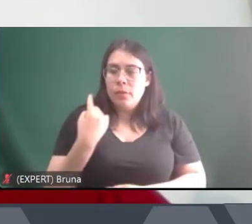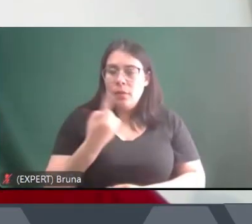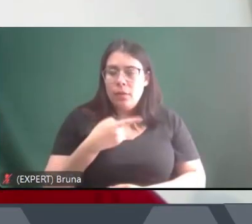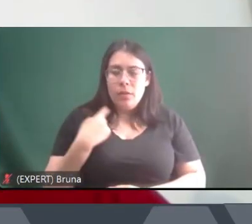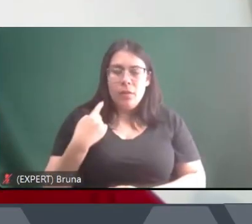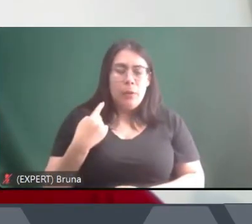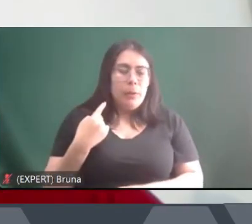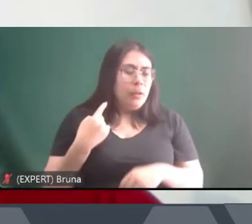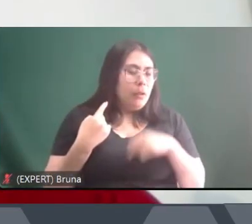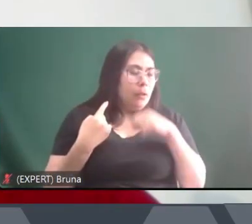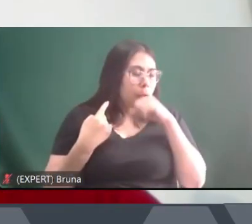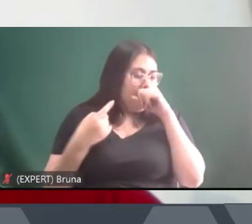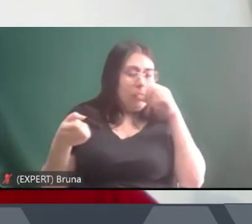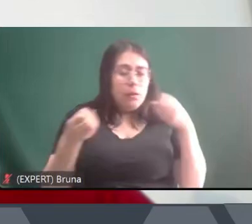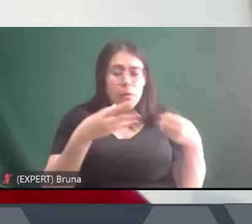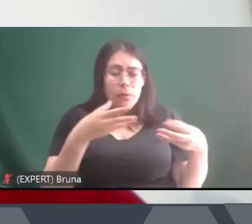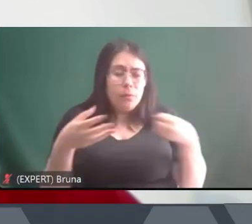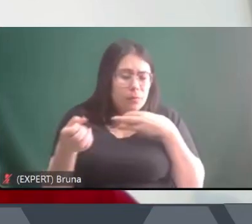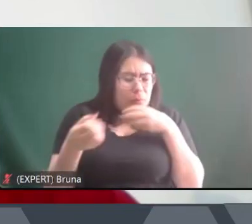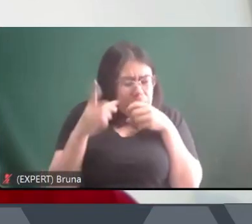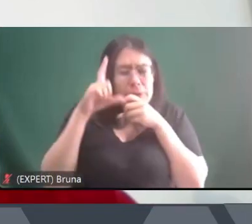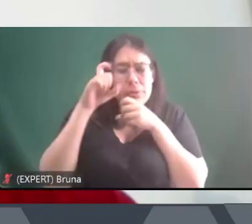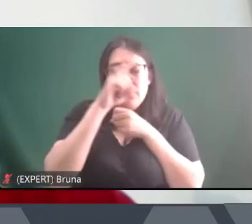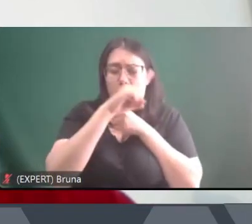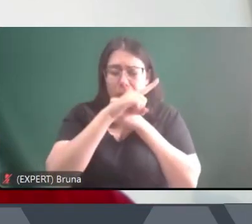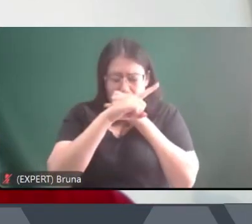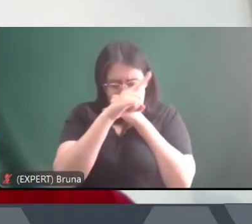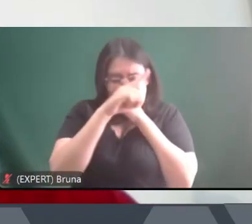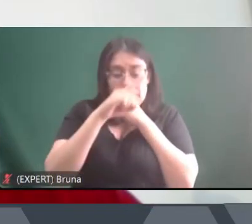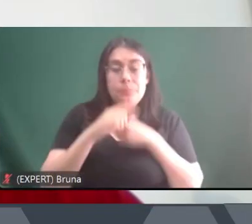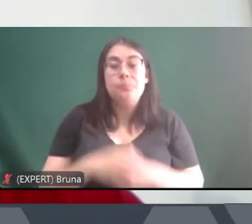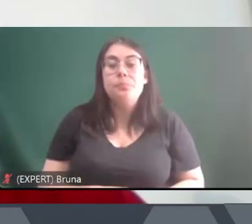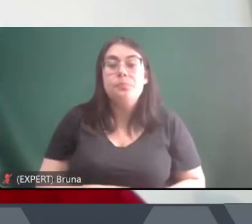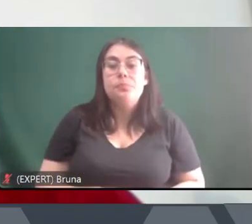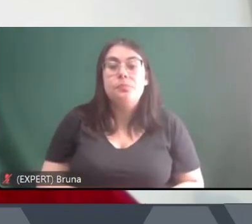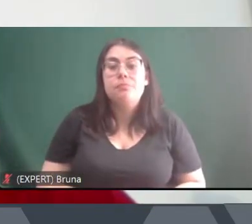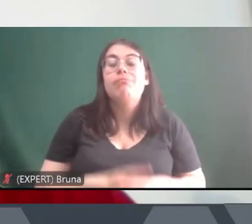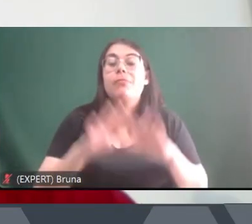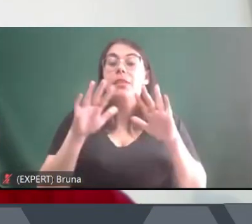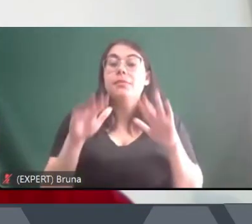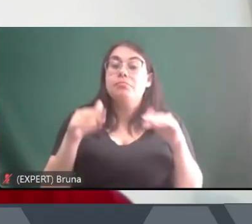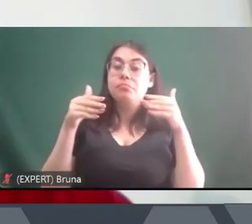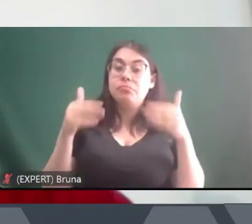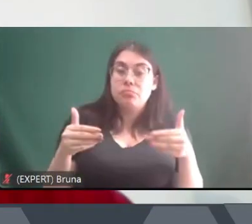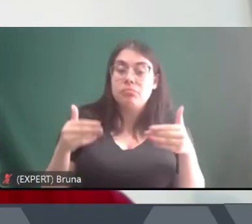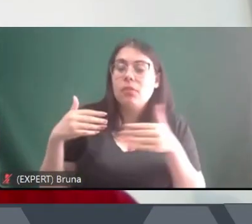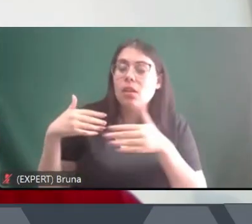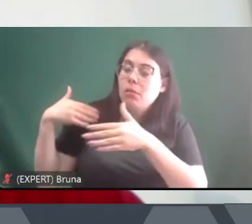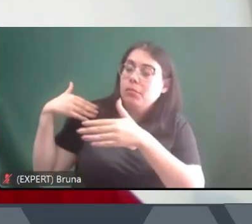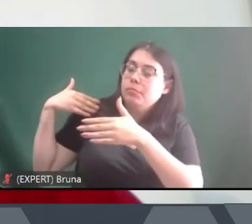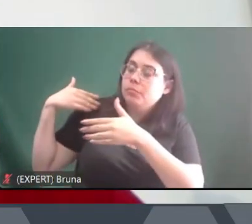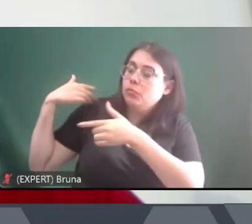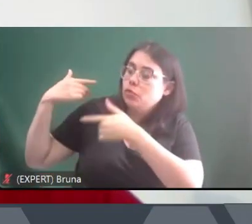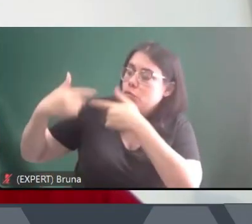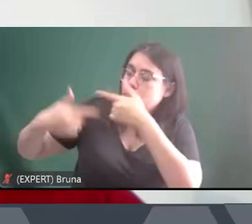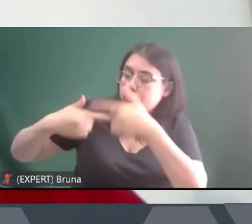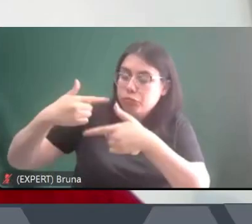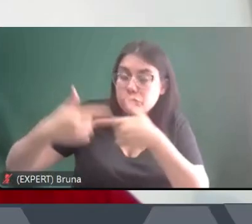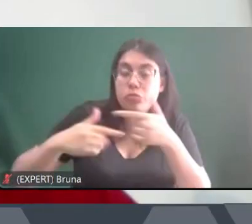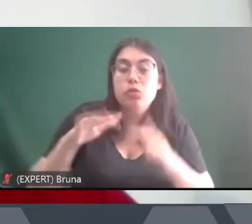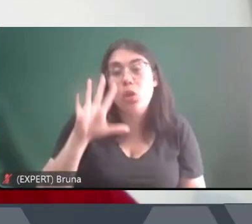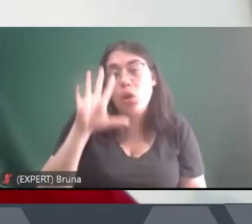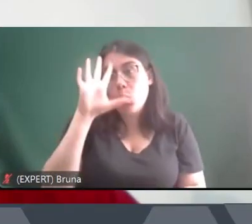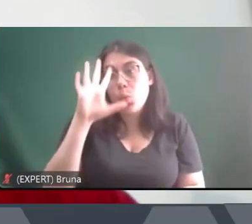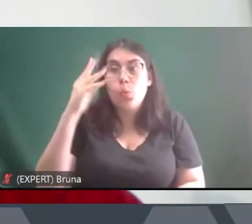com novos desafios então é uma herança com a qual a